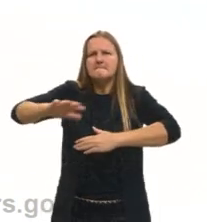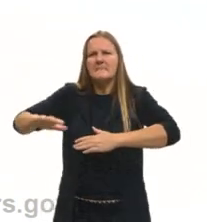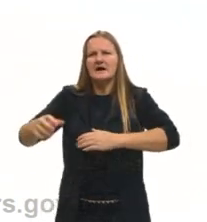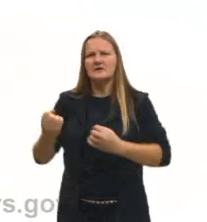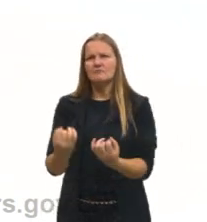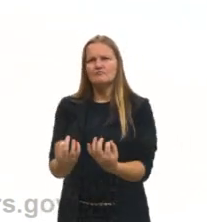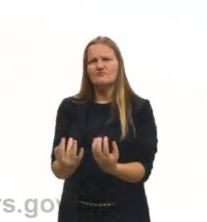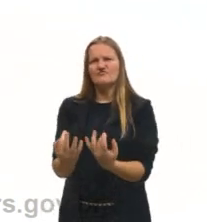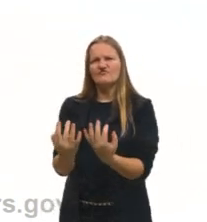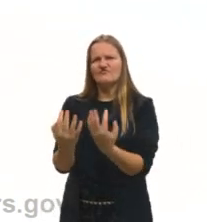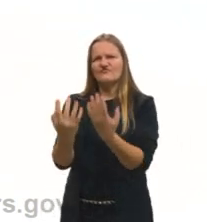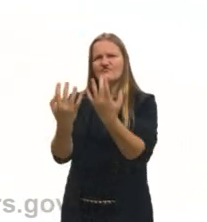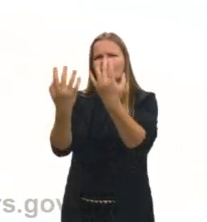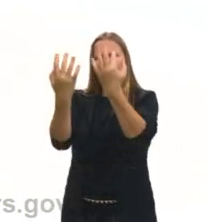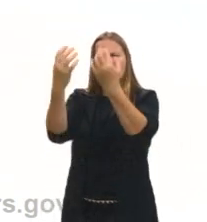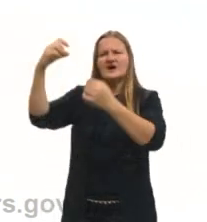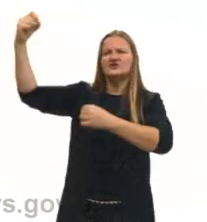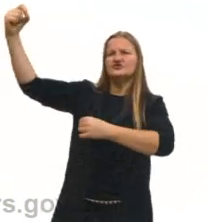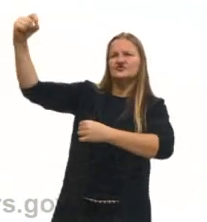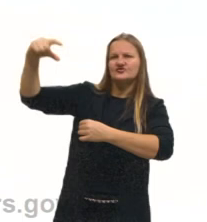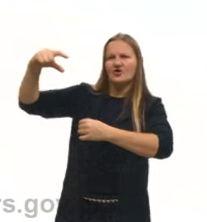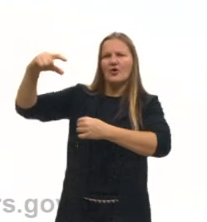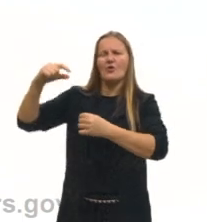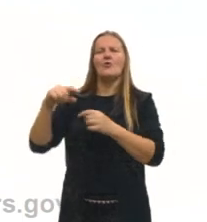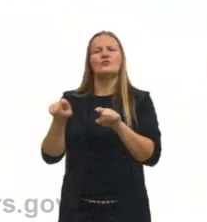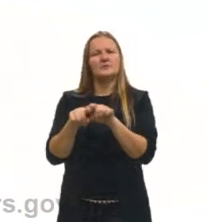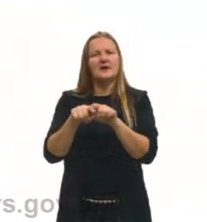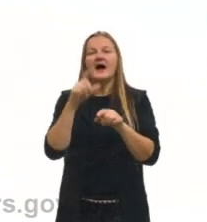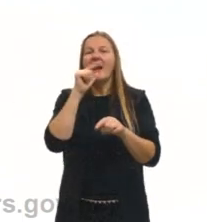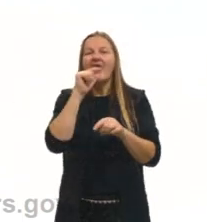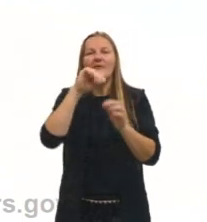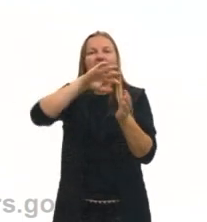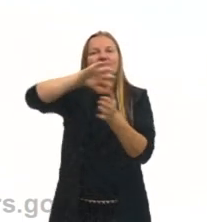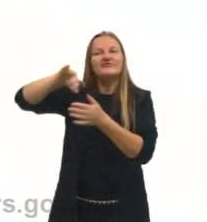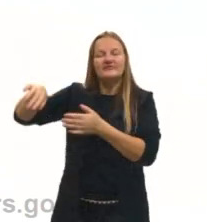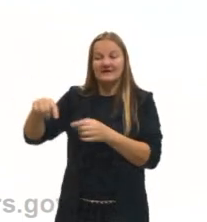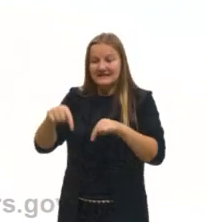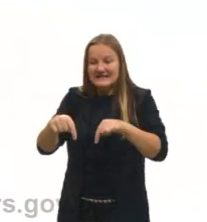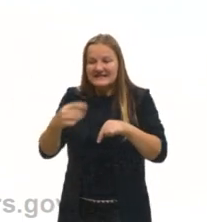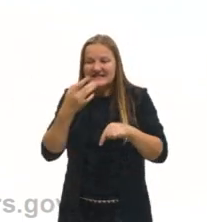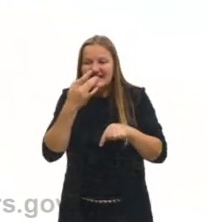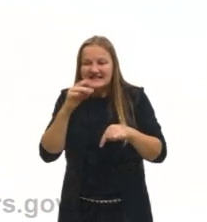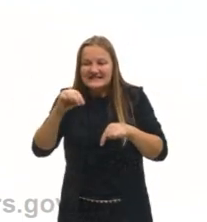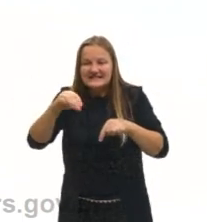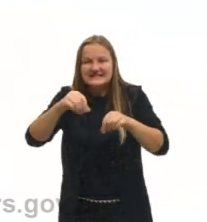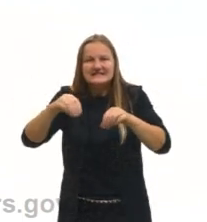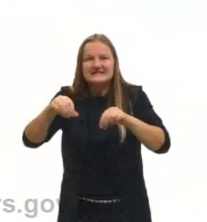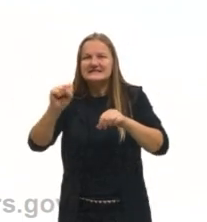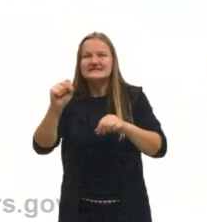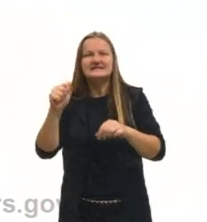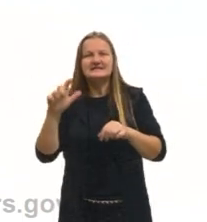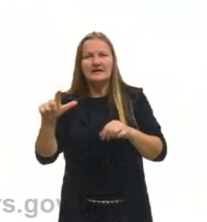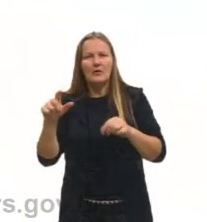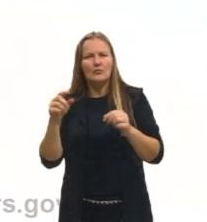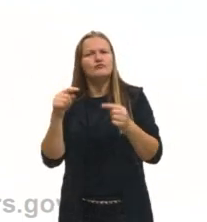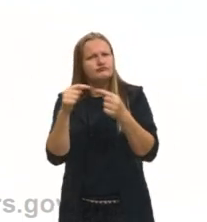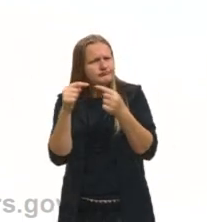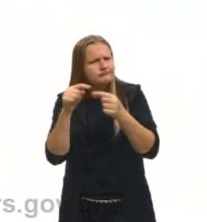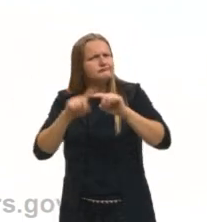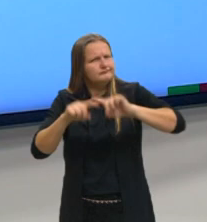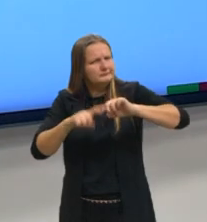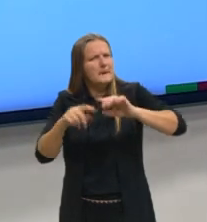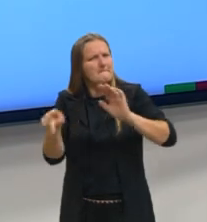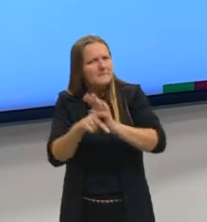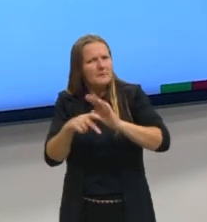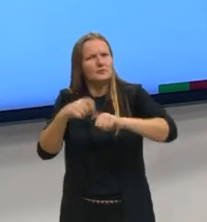evaporação por sol, enfim, ele remove a água sobrando somente o sal, que é a forma